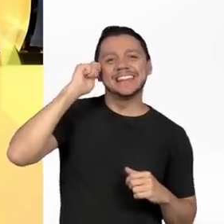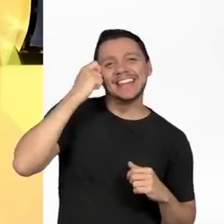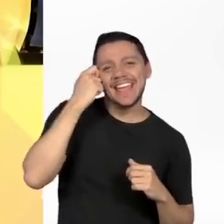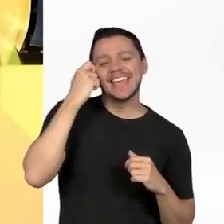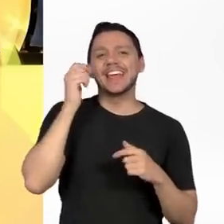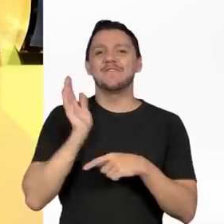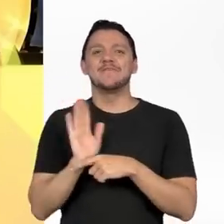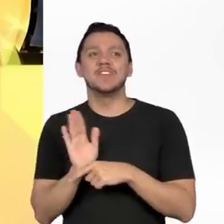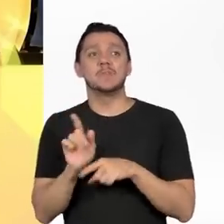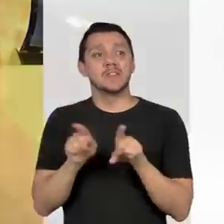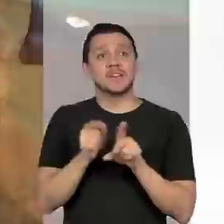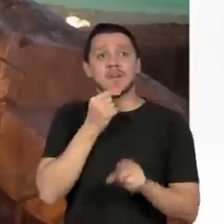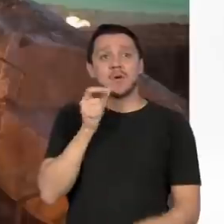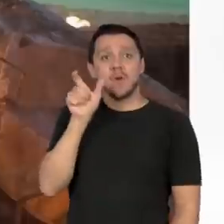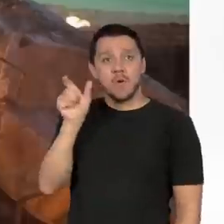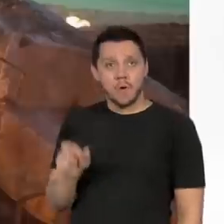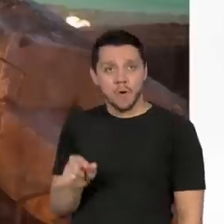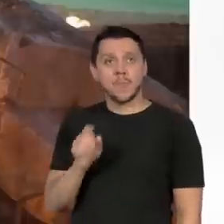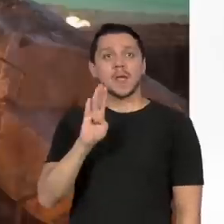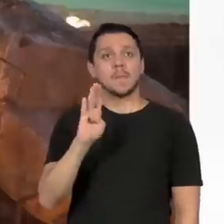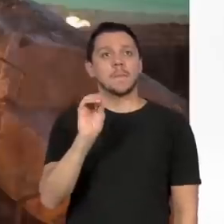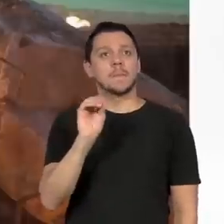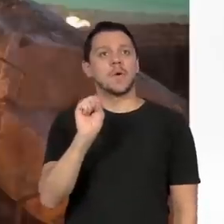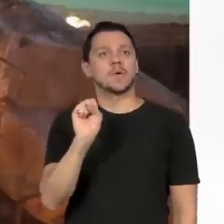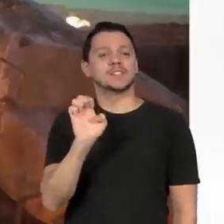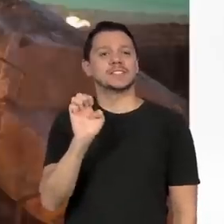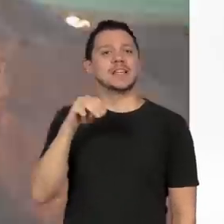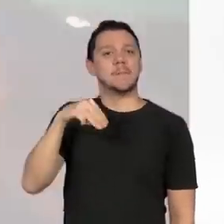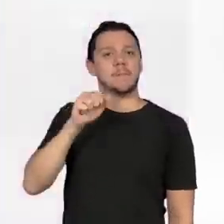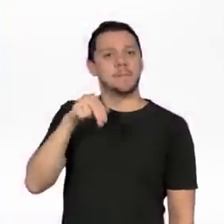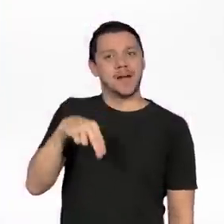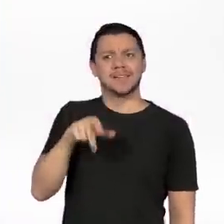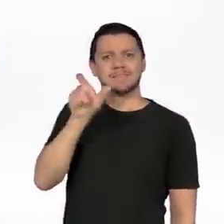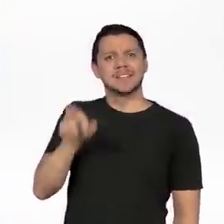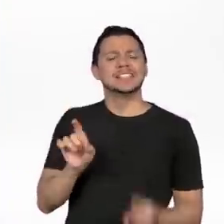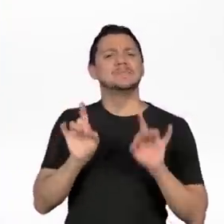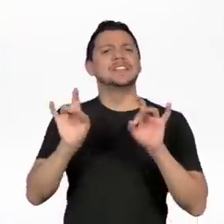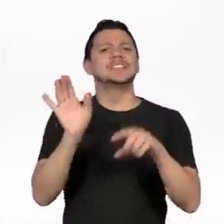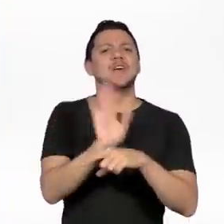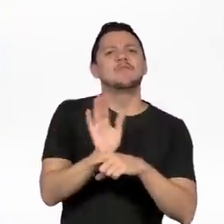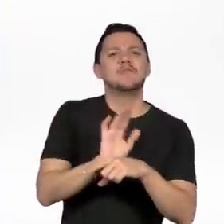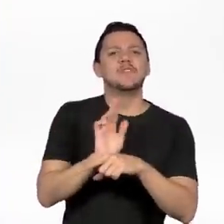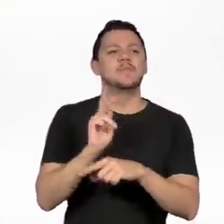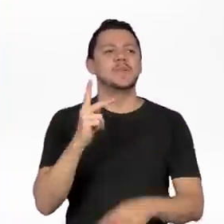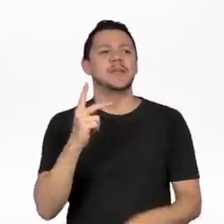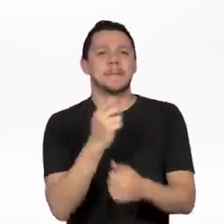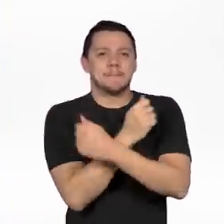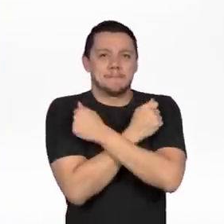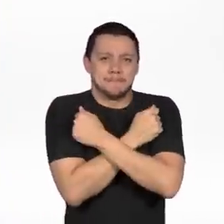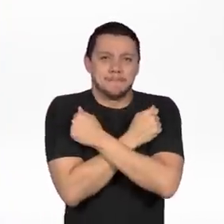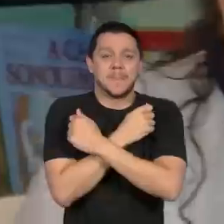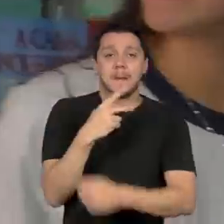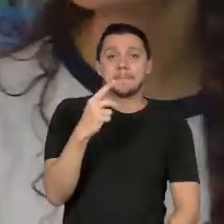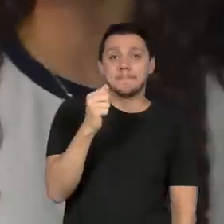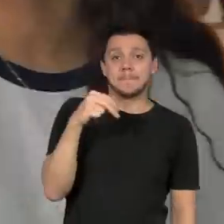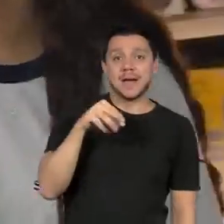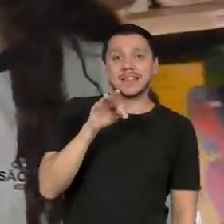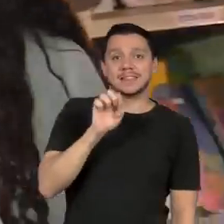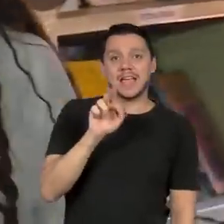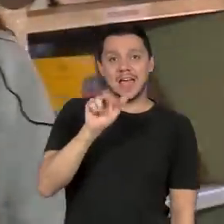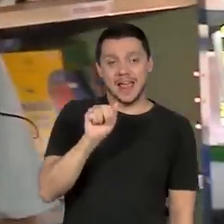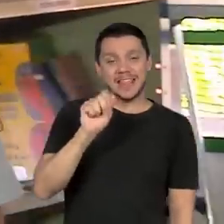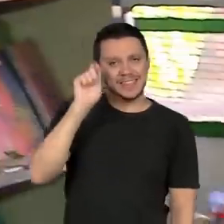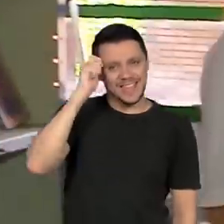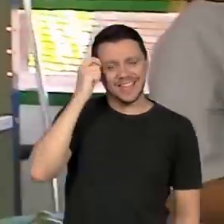ator Chadwick Boseman, estrela do filme Pantera Negra, que morreu em 2020 vítima de um câncer. Esse